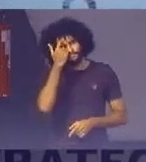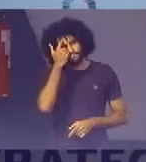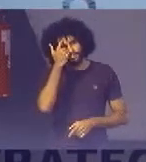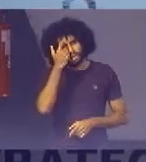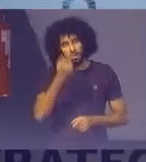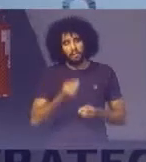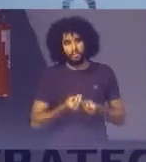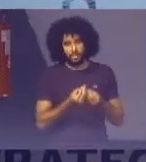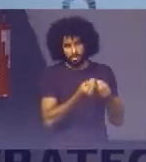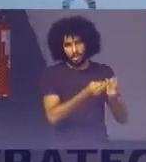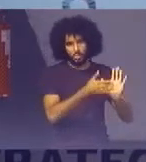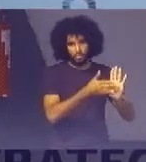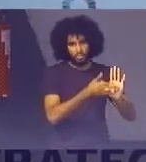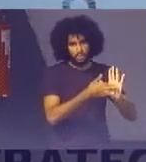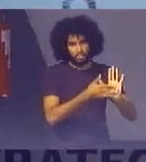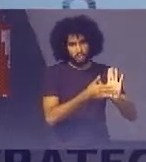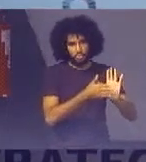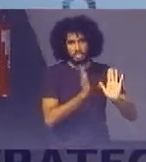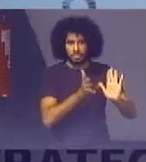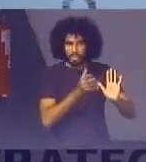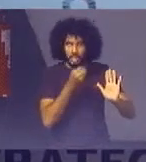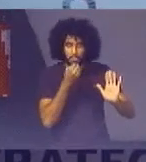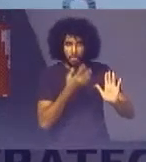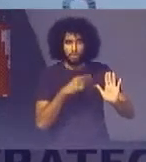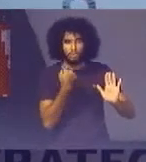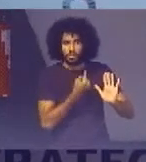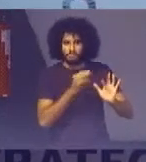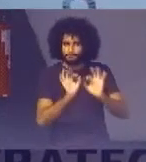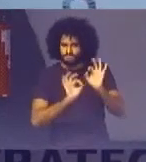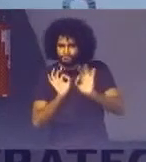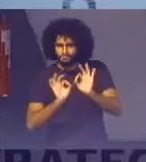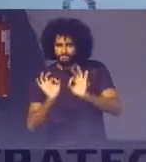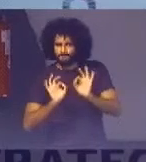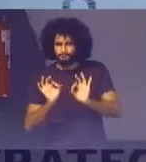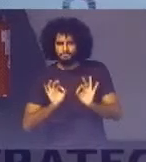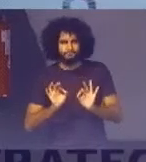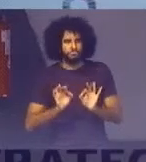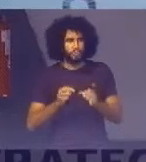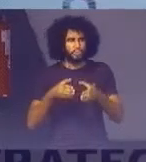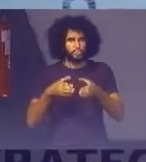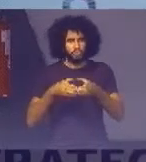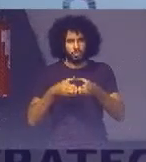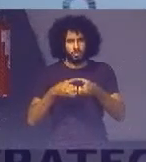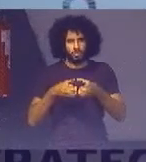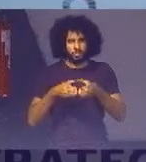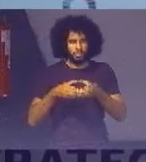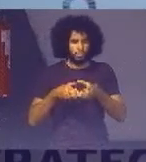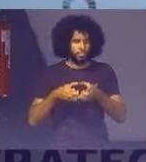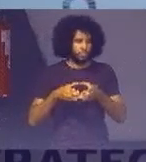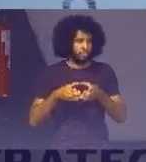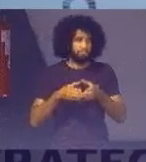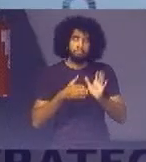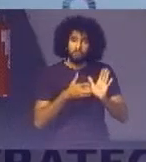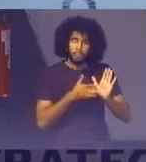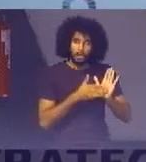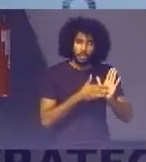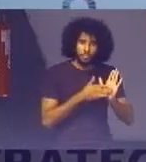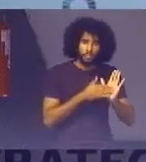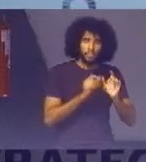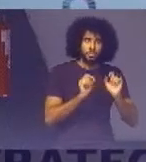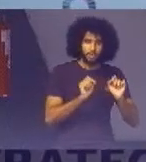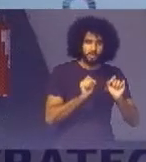proposta Bem adiantada Que estamos construindo Com esses atores Do comitê Uma proposta De